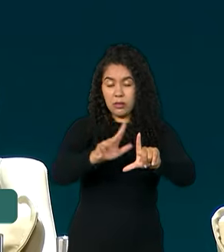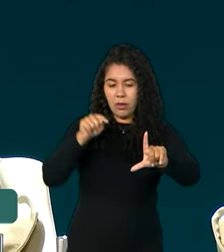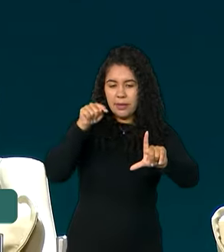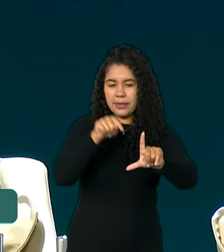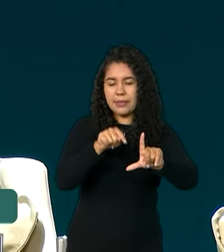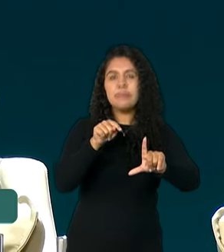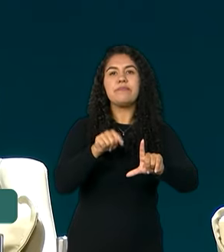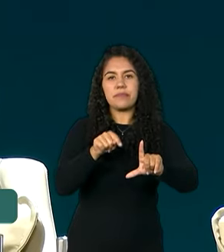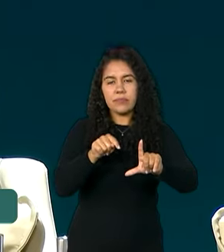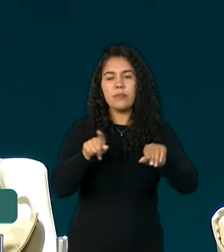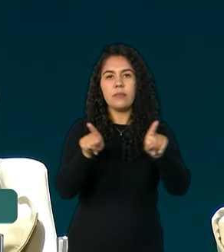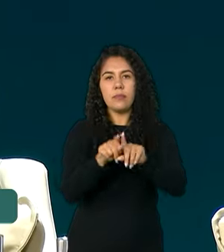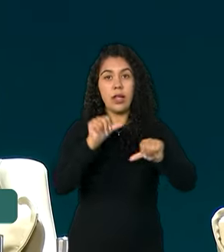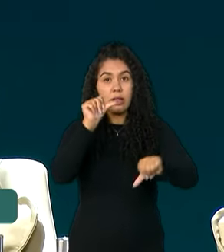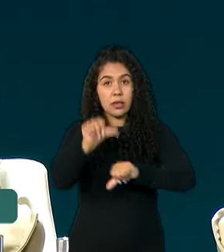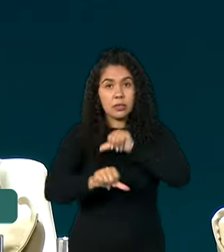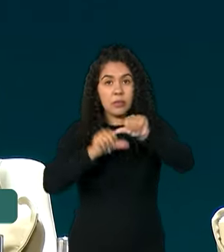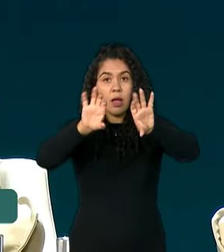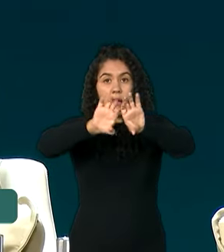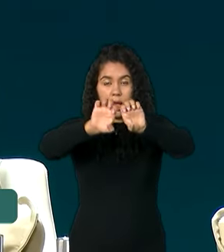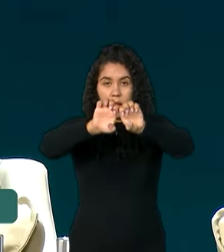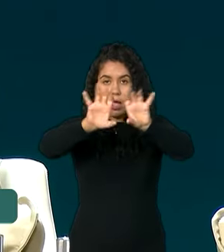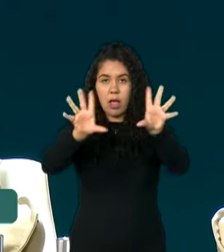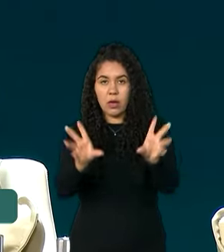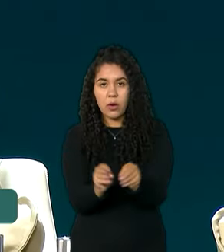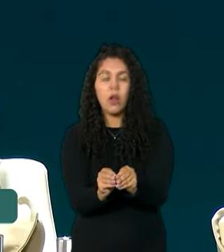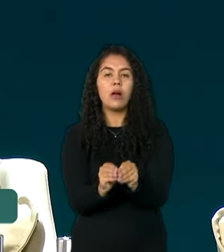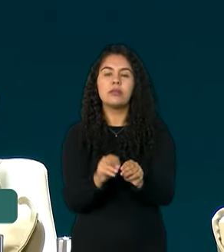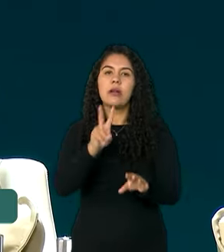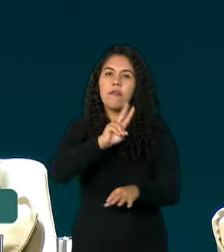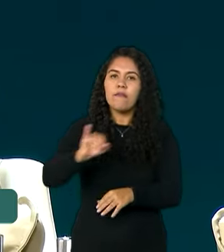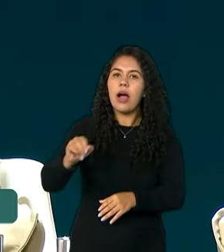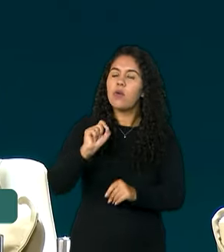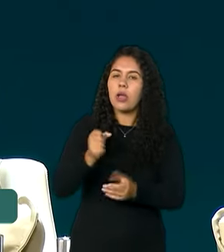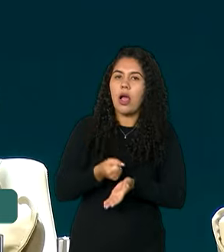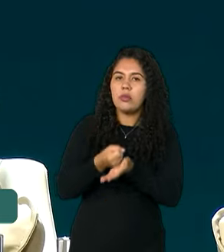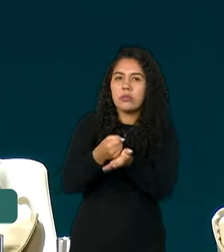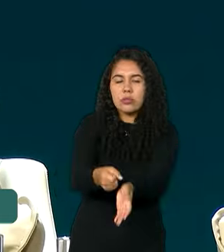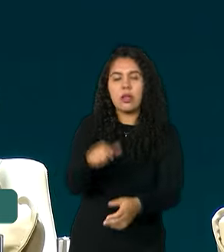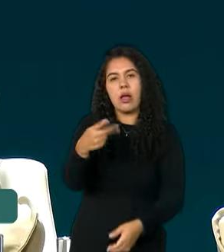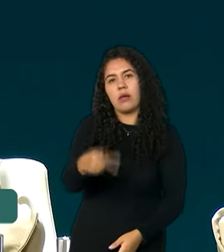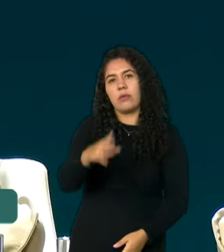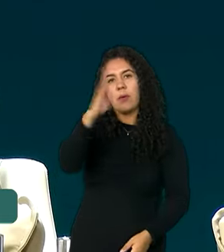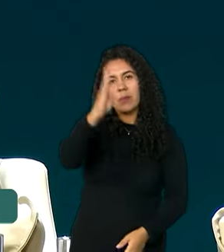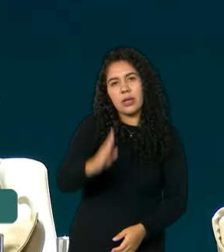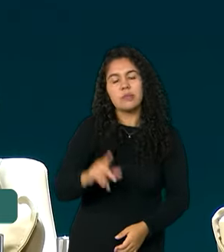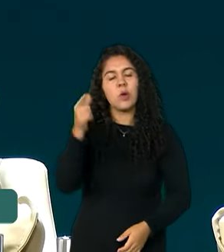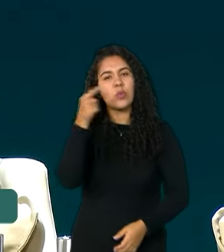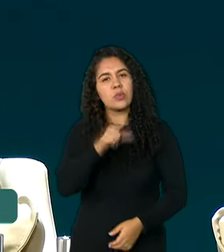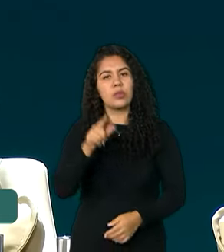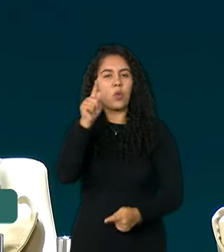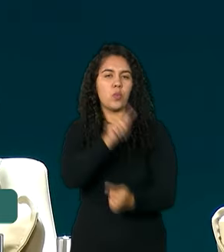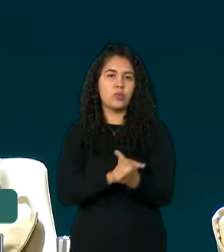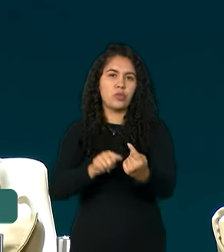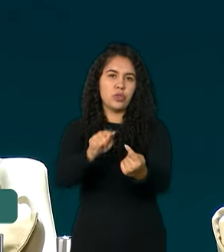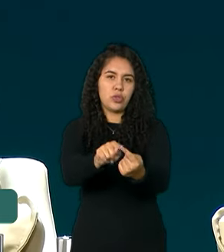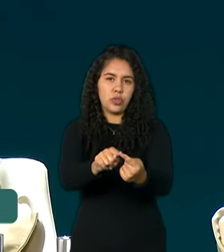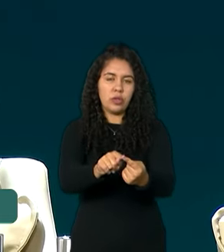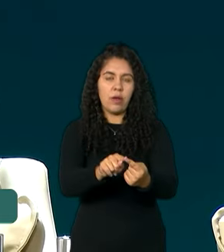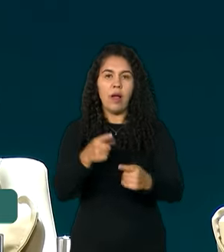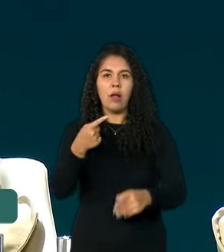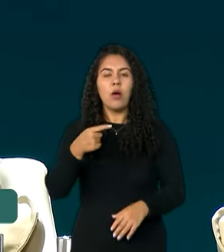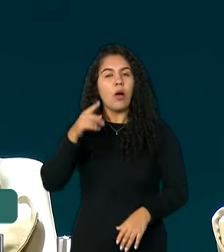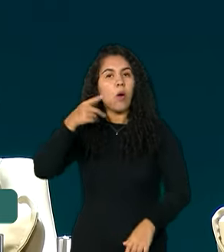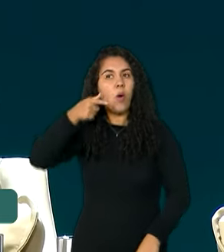e transformação ecológica, que também vai ajudar o país a atingir as metas propostas, foi apresentada